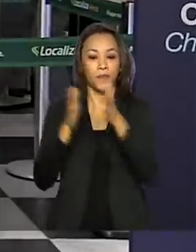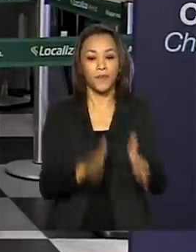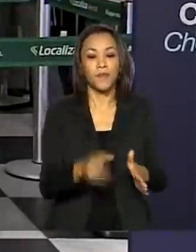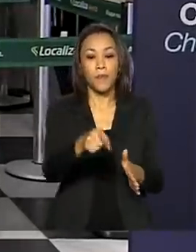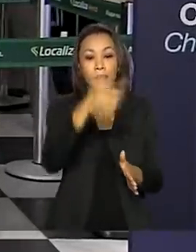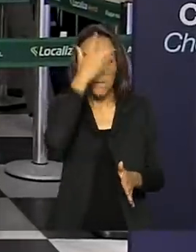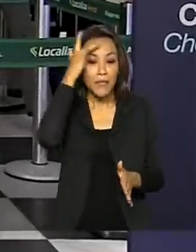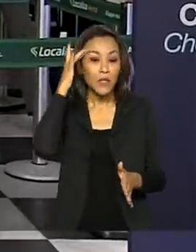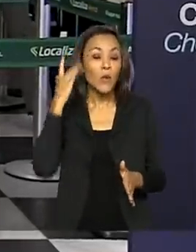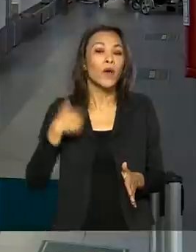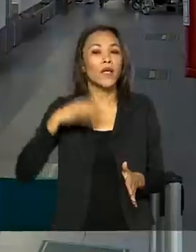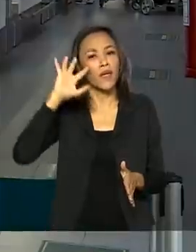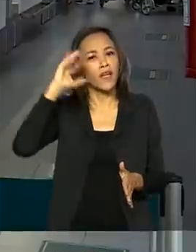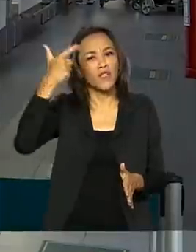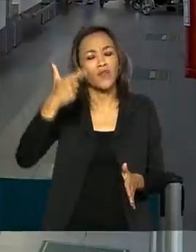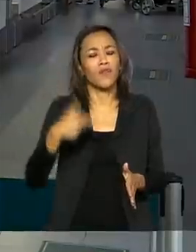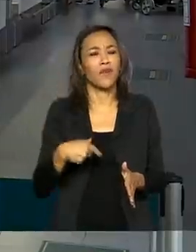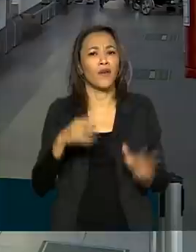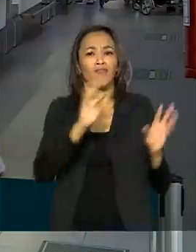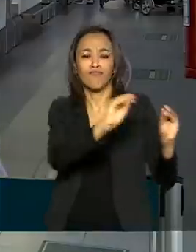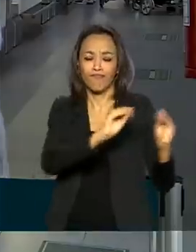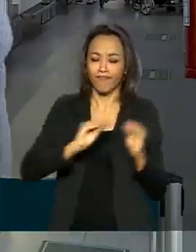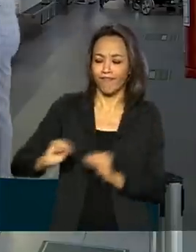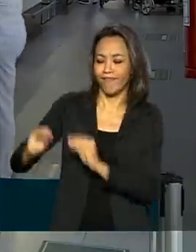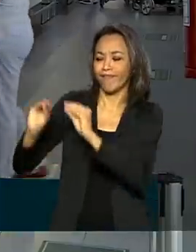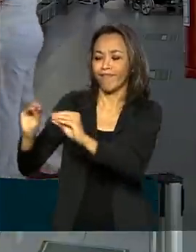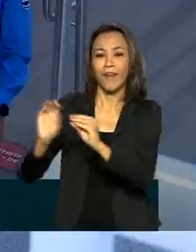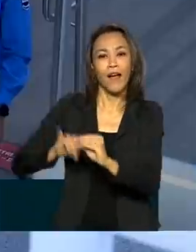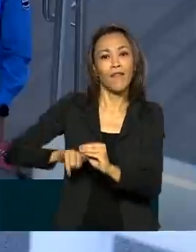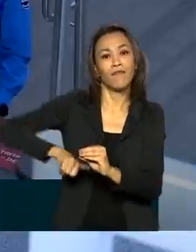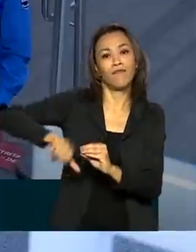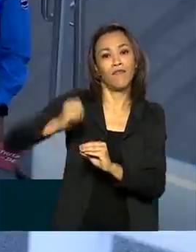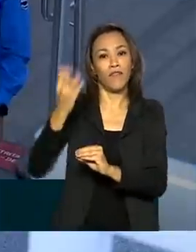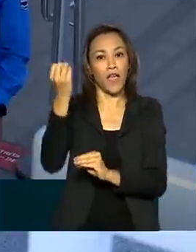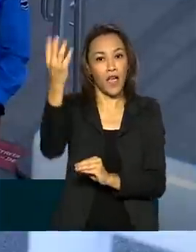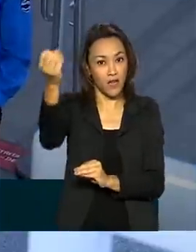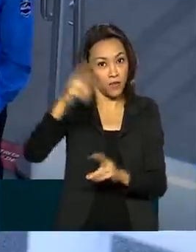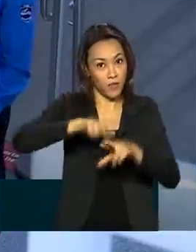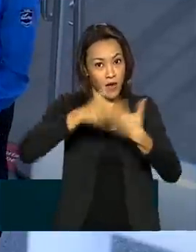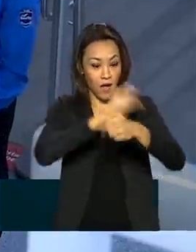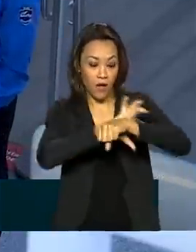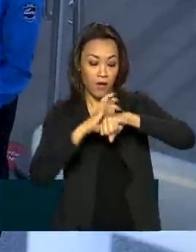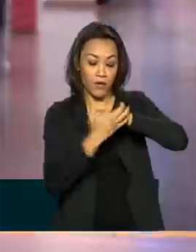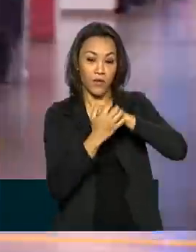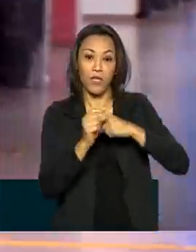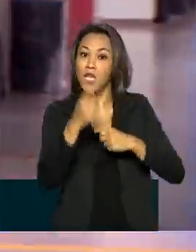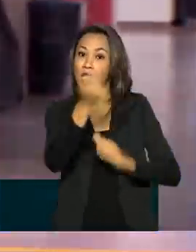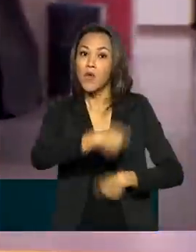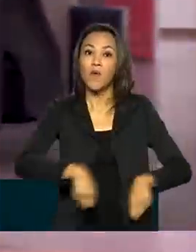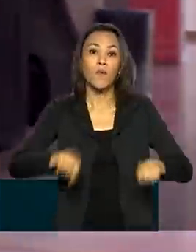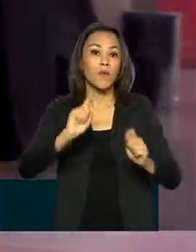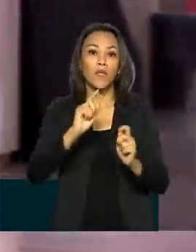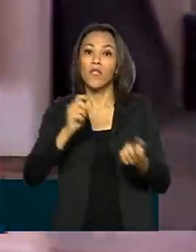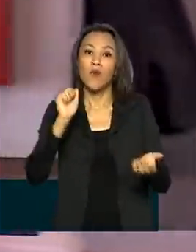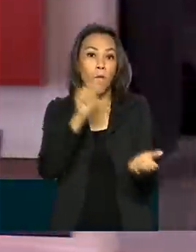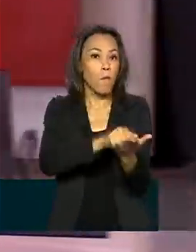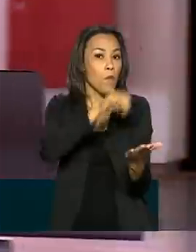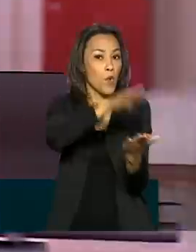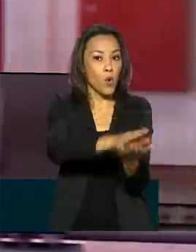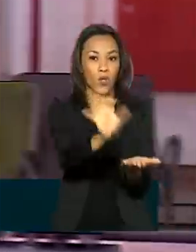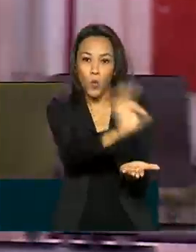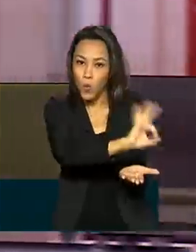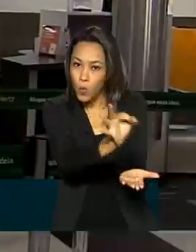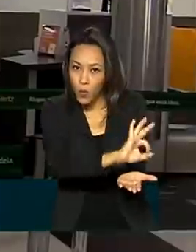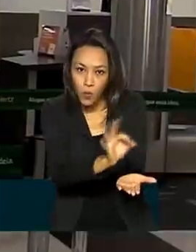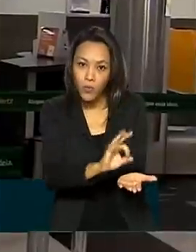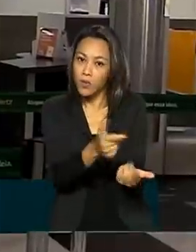decidir adiar a viagem por conta da Covid-19 ficará isento de multas caso aceite deixar o valor pago como